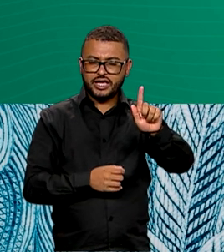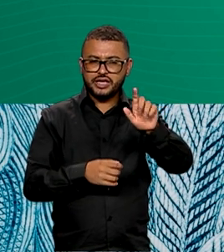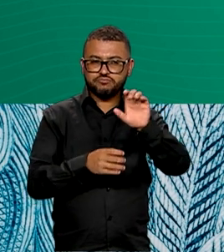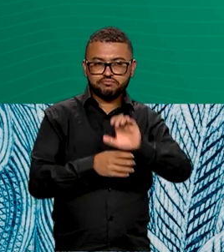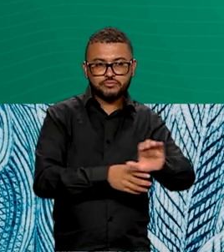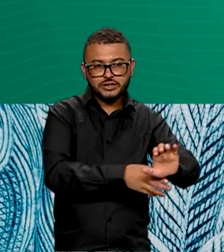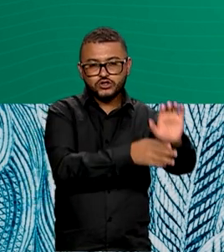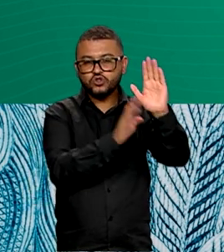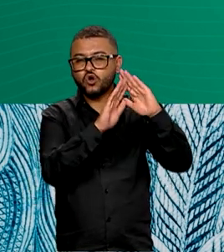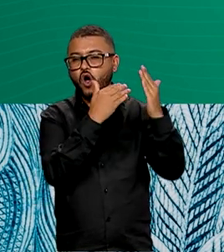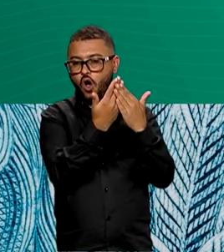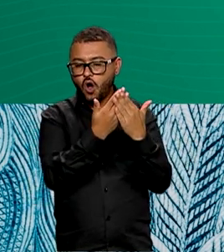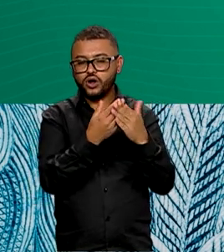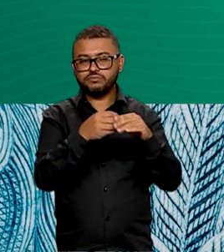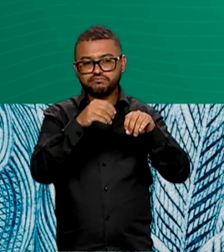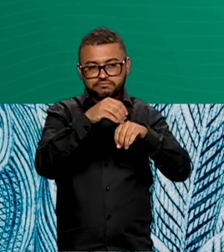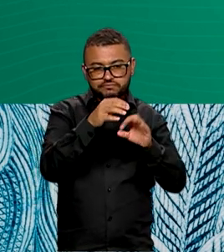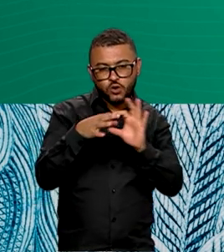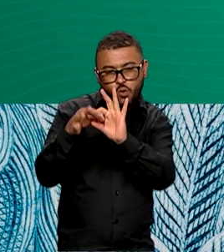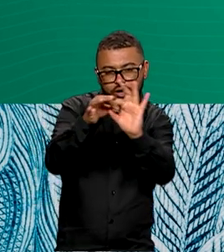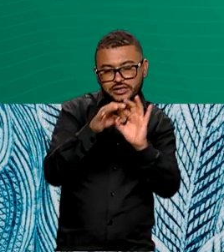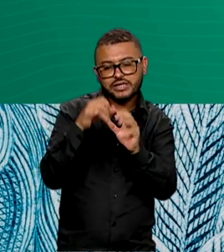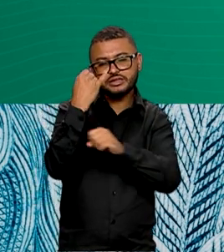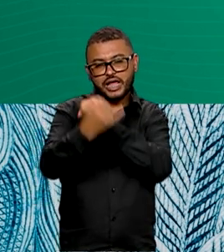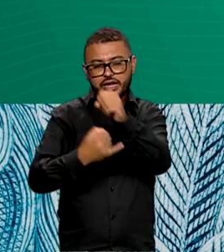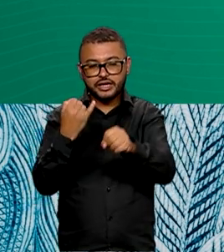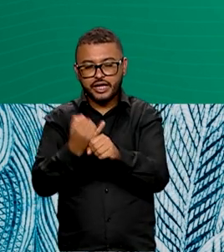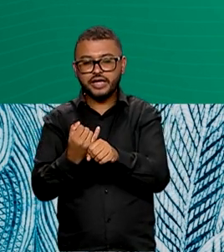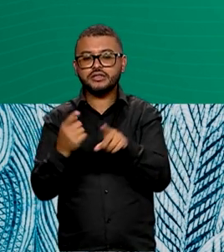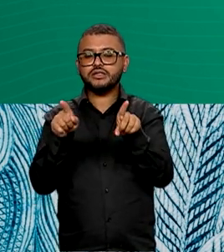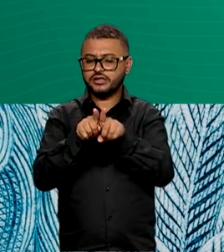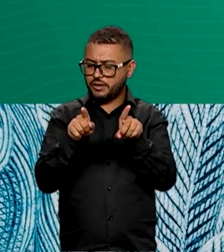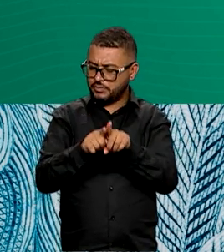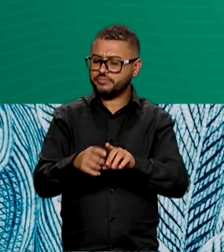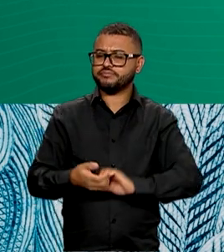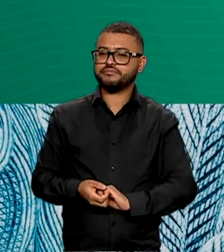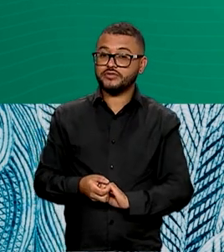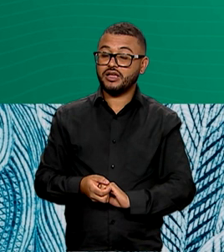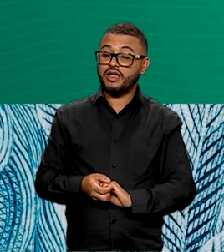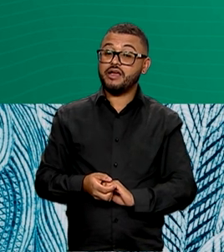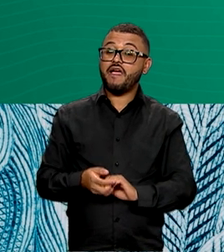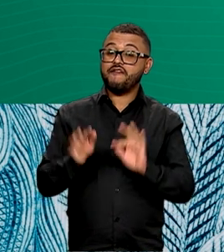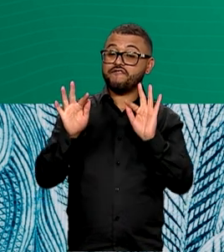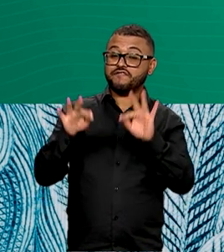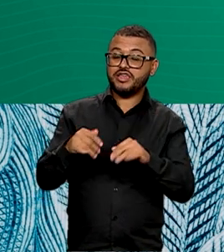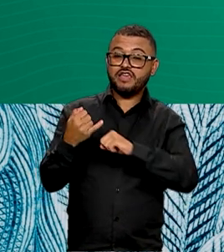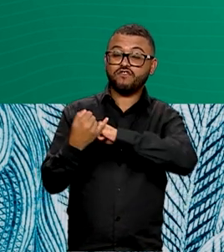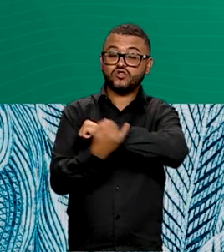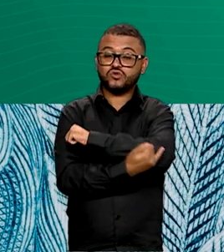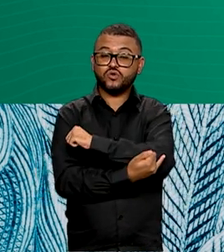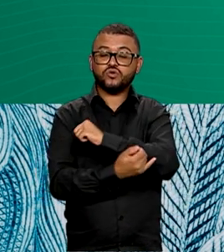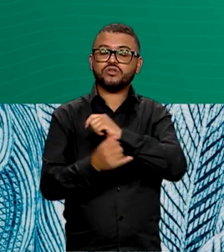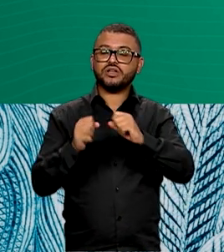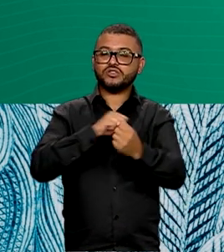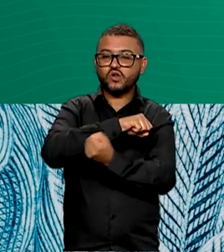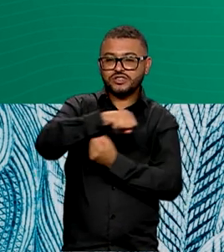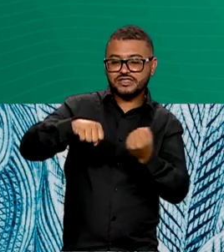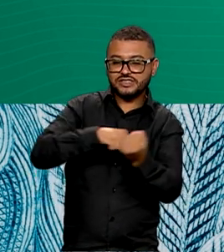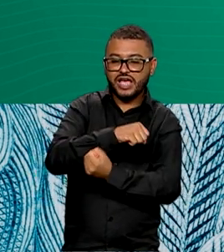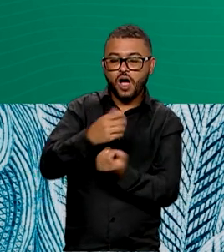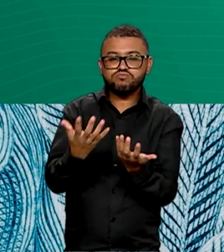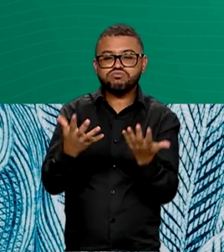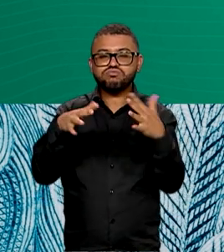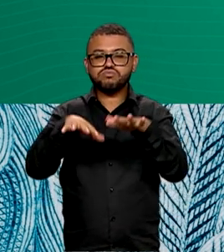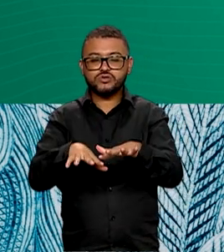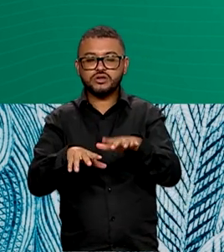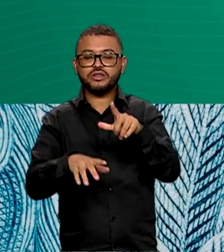escolas públicas e 4G a rodovias e regiões remotas. E por fim, infraestrutura social e inclusiva,